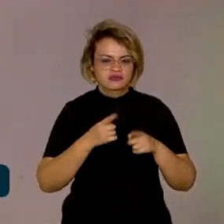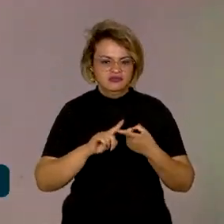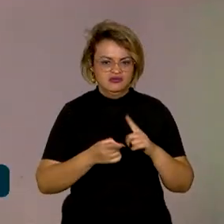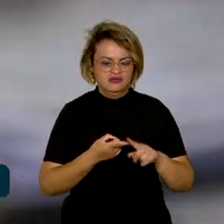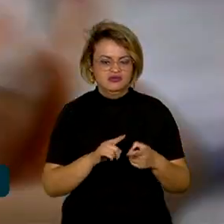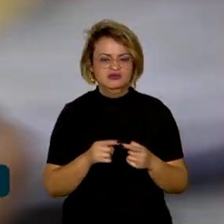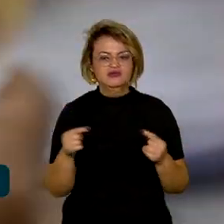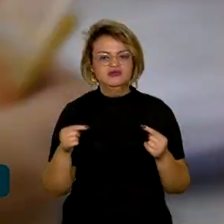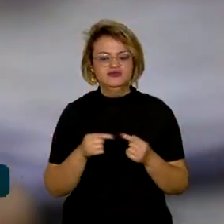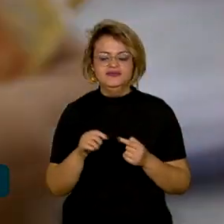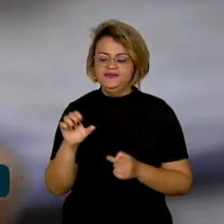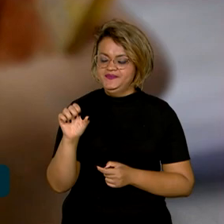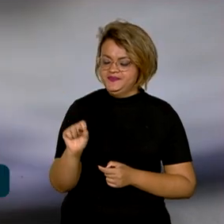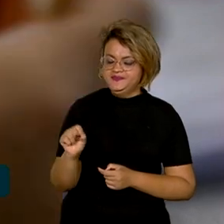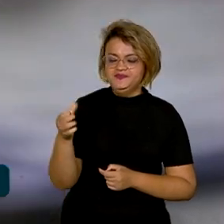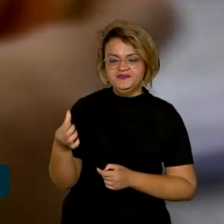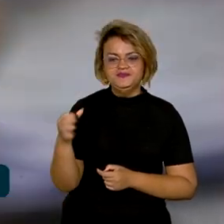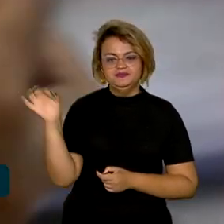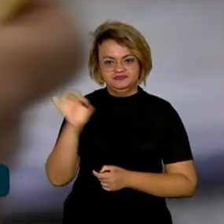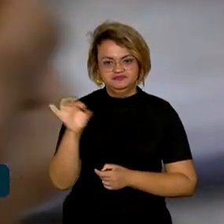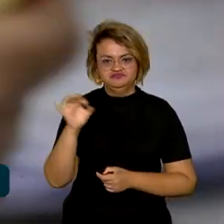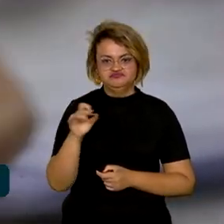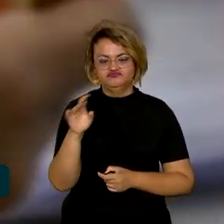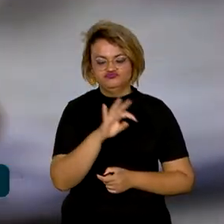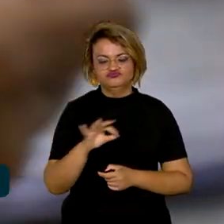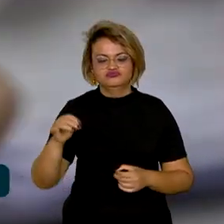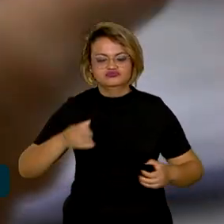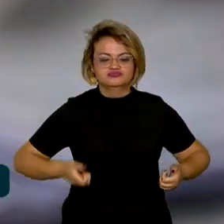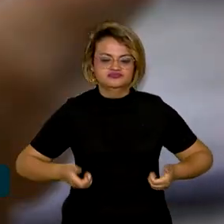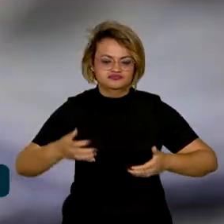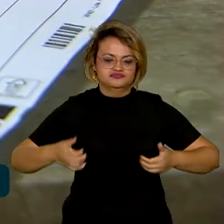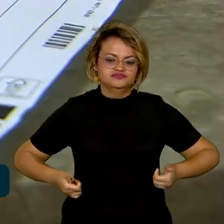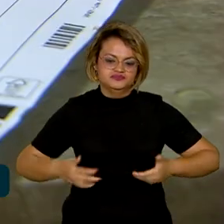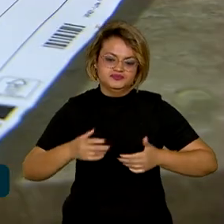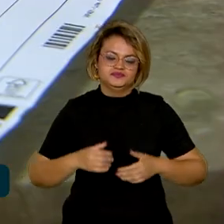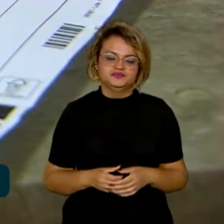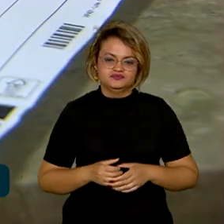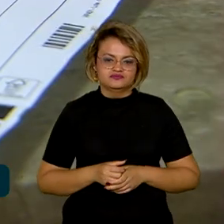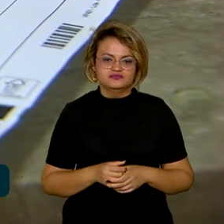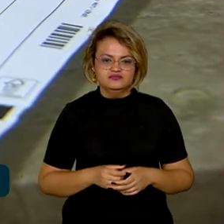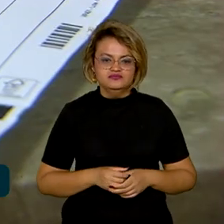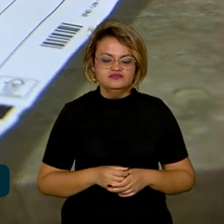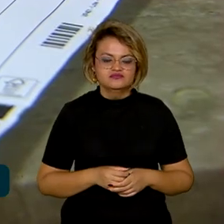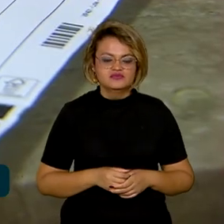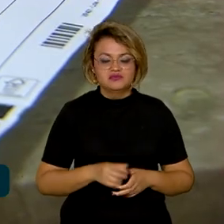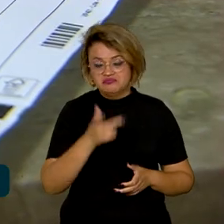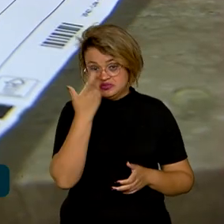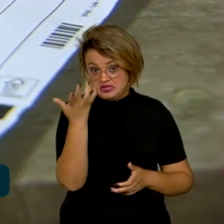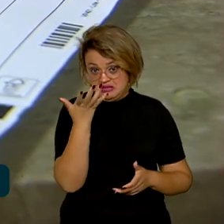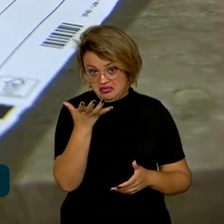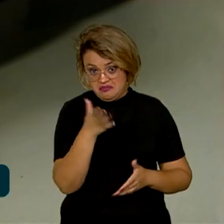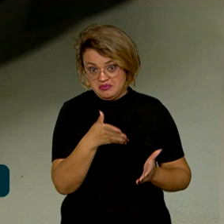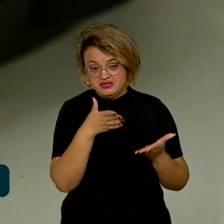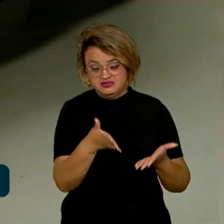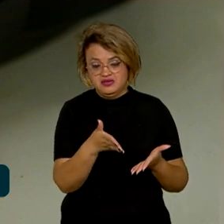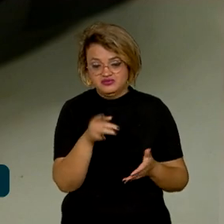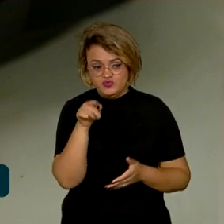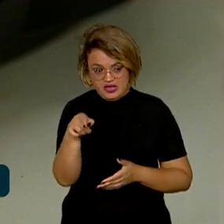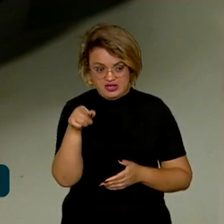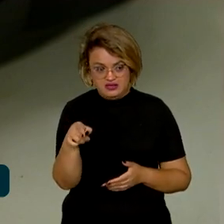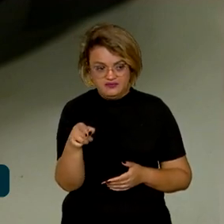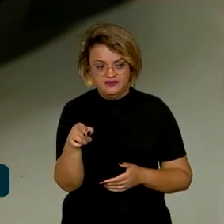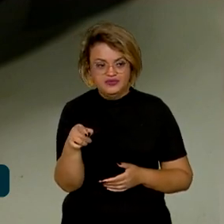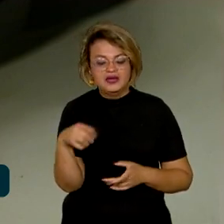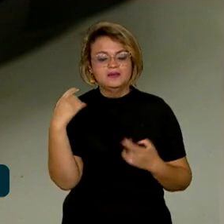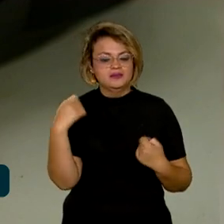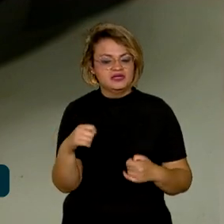o que corresponde a 86% de todas as instituições de crédito do país. Interessados em participar do Desenrola Brasil